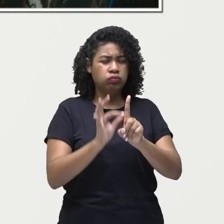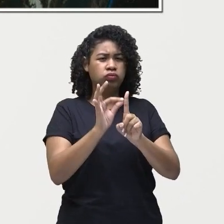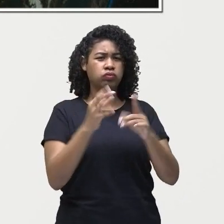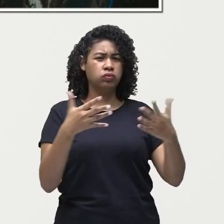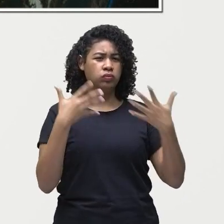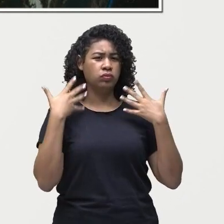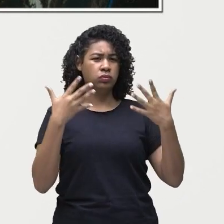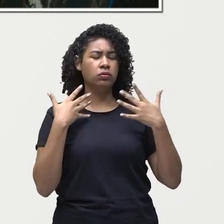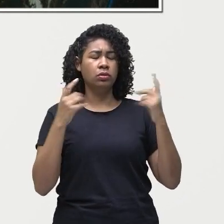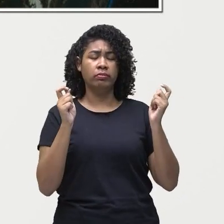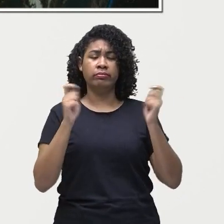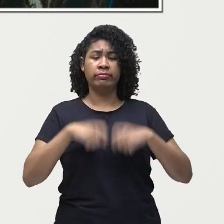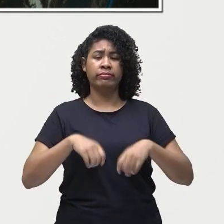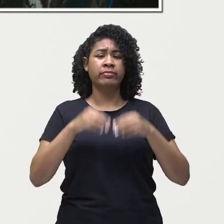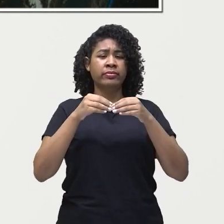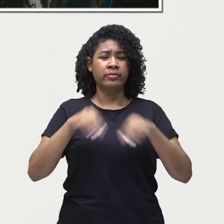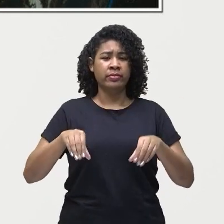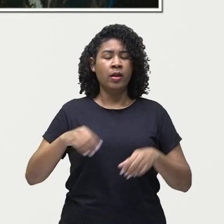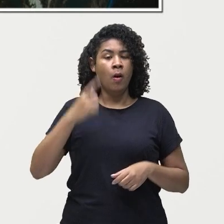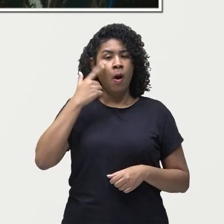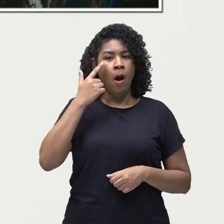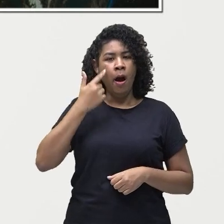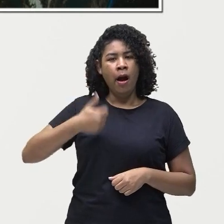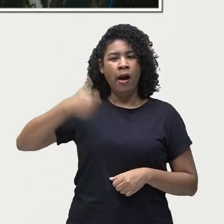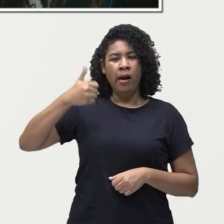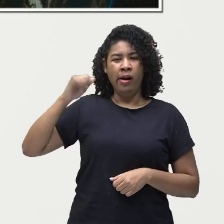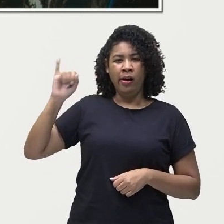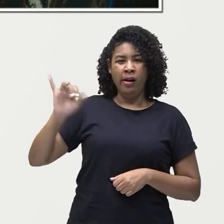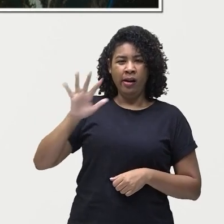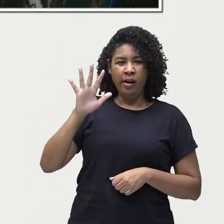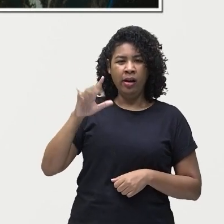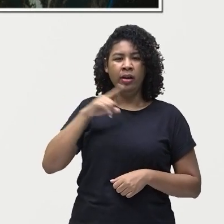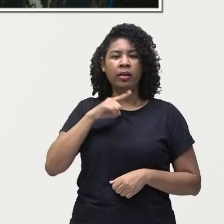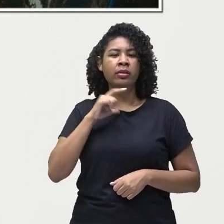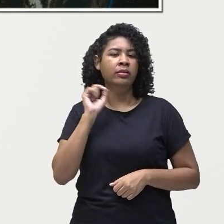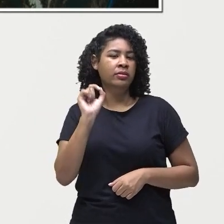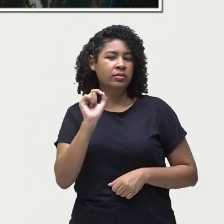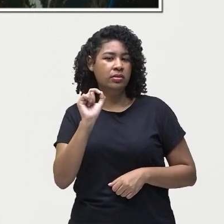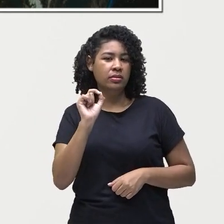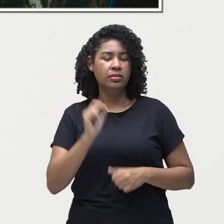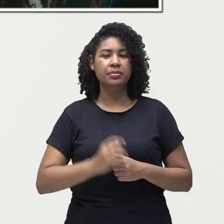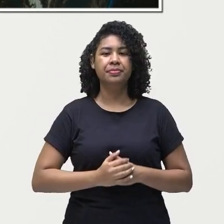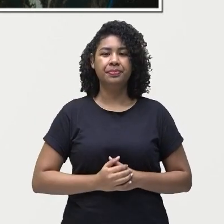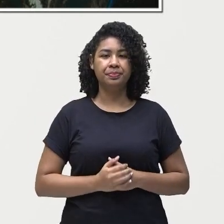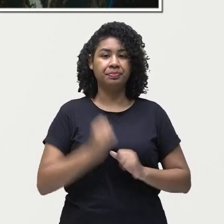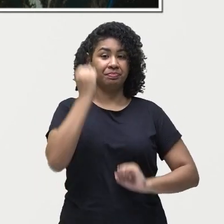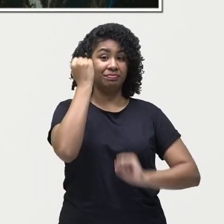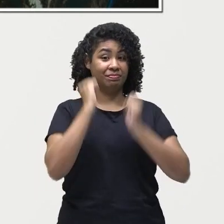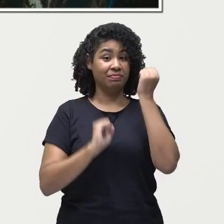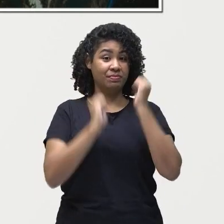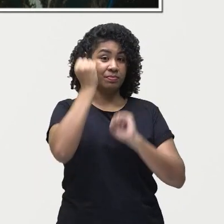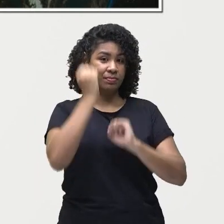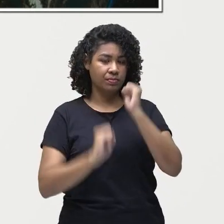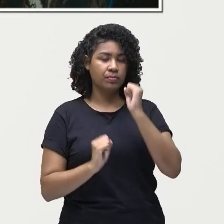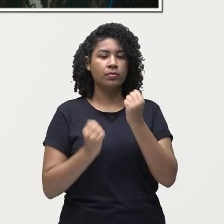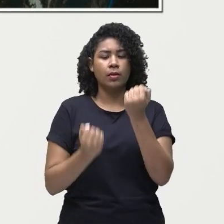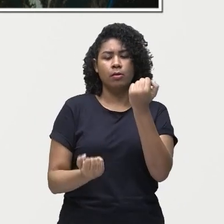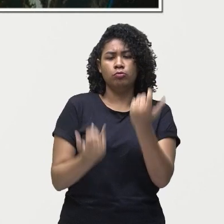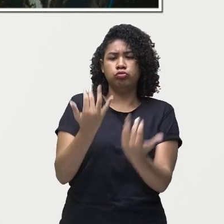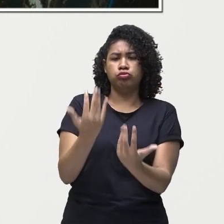nessa primeira imagem a gente tem indústrias aí falando que indústrias e queimadas elas podem